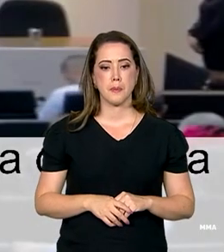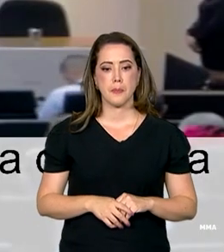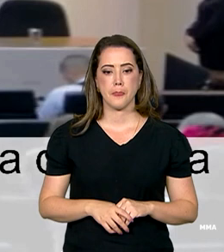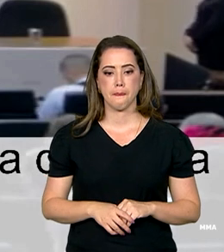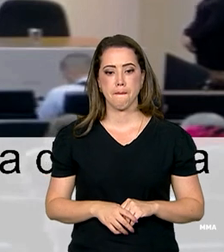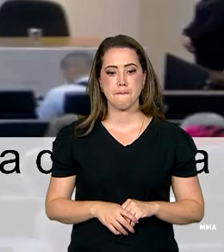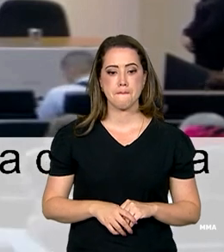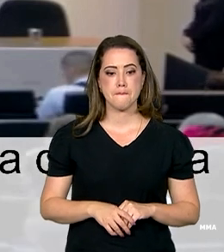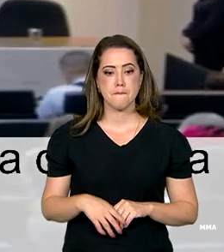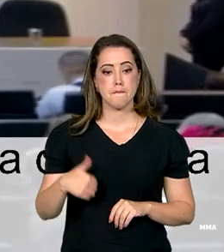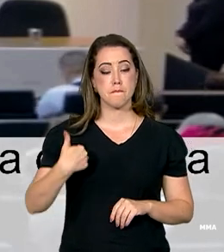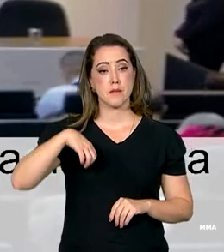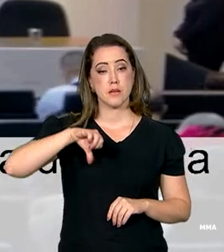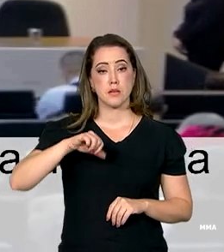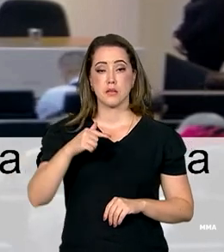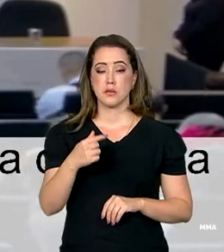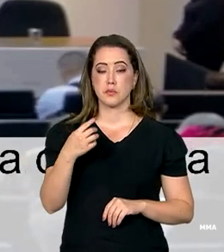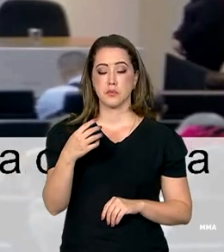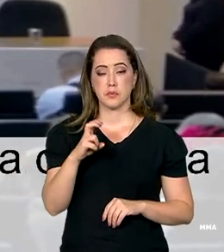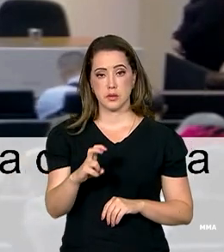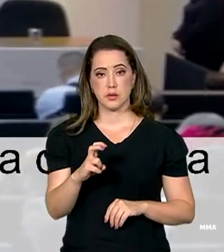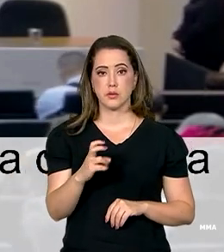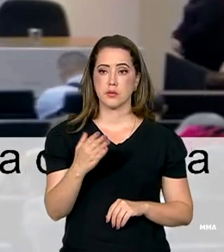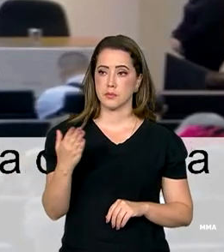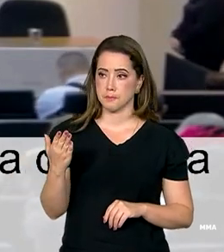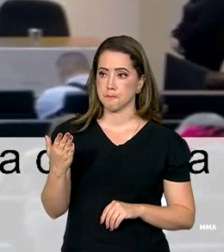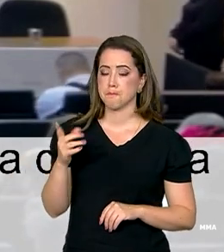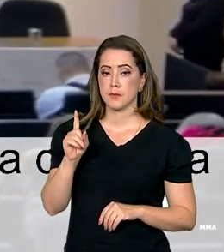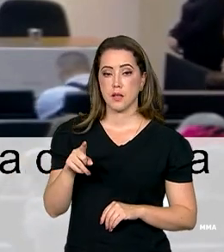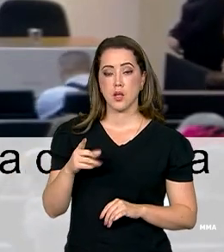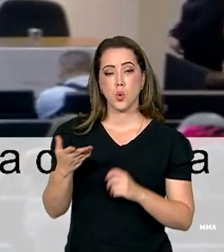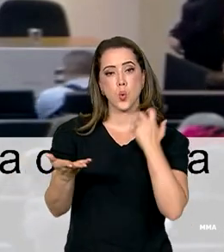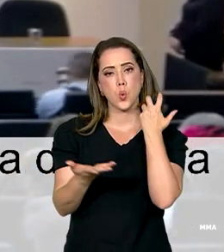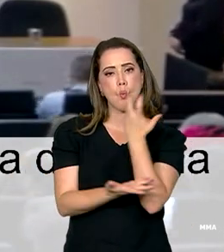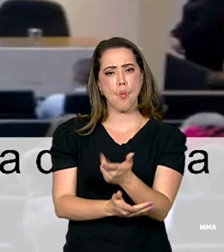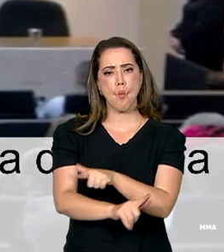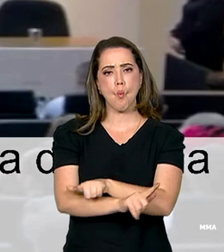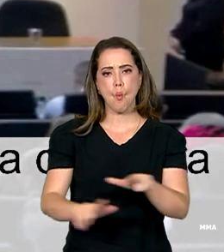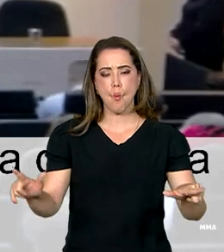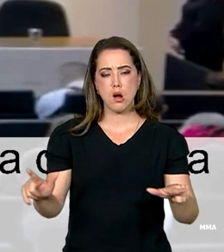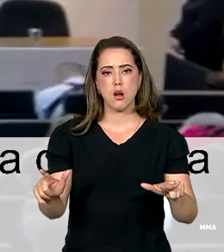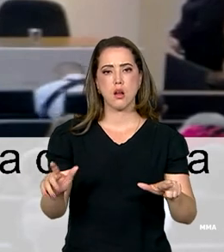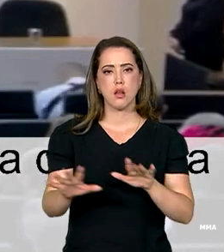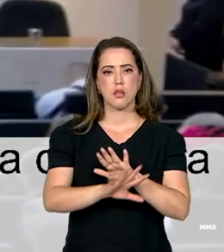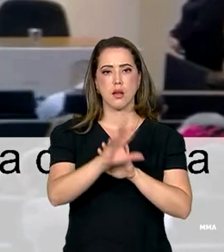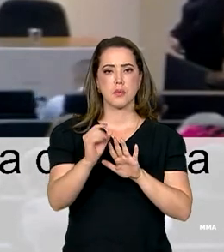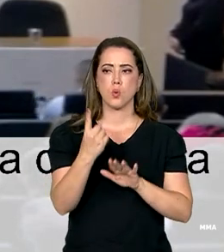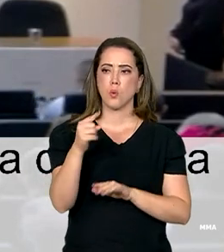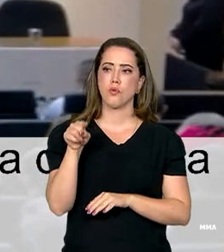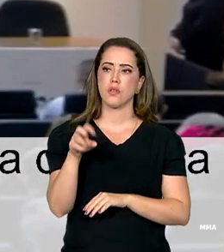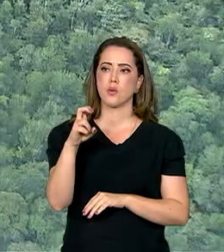Em 1975, querida Dani, o desmatamento da Amazônia era de 1